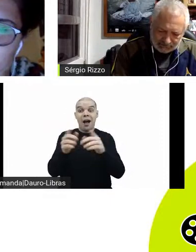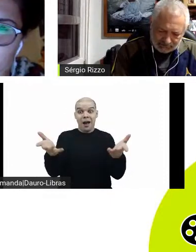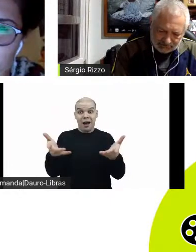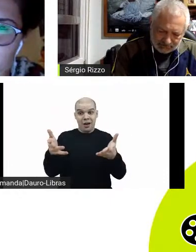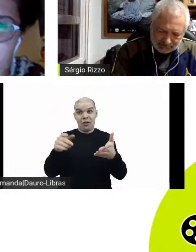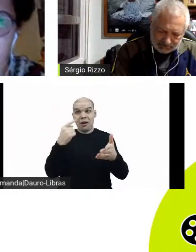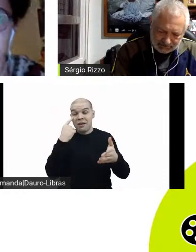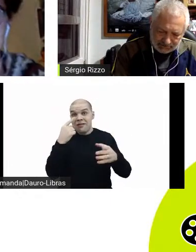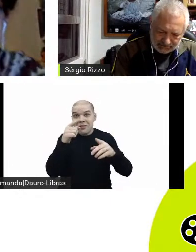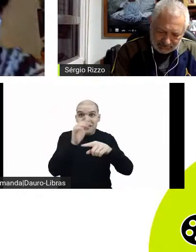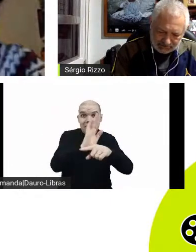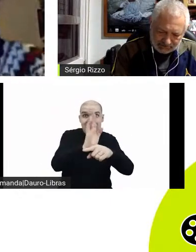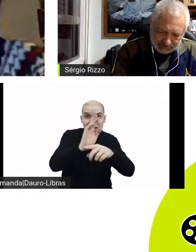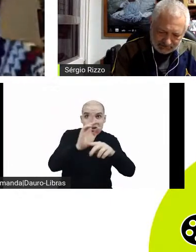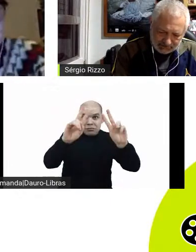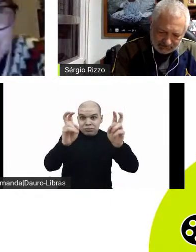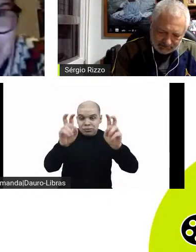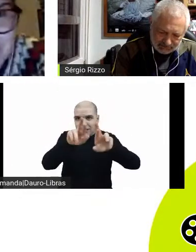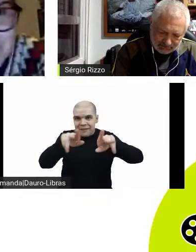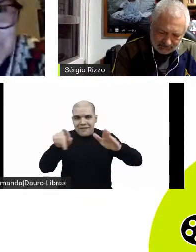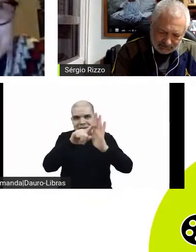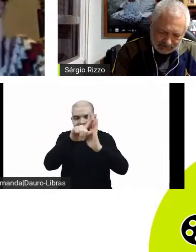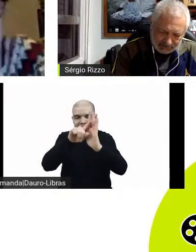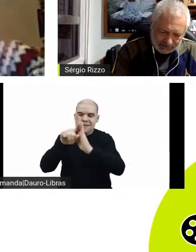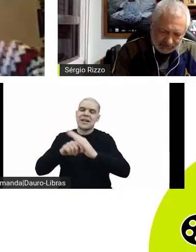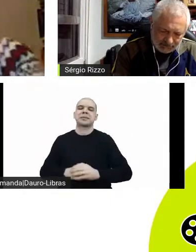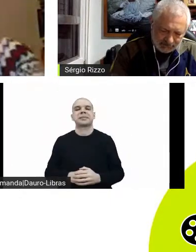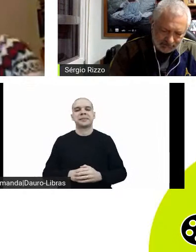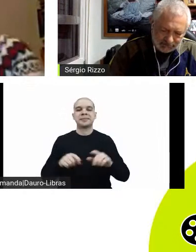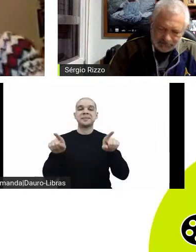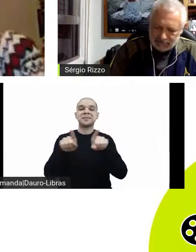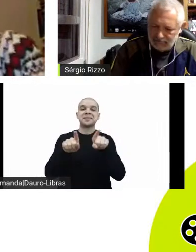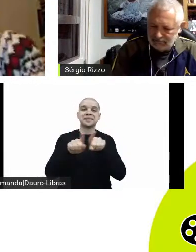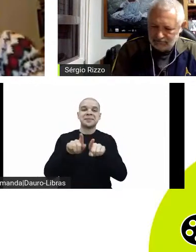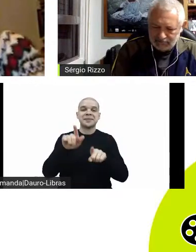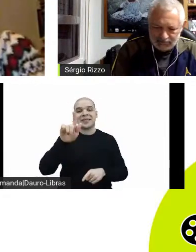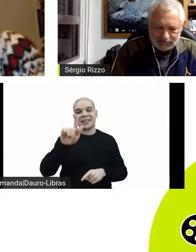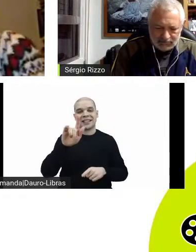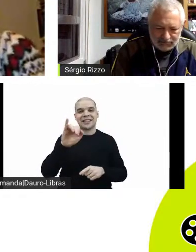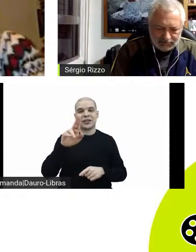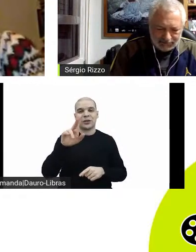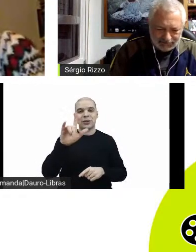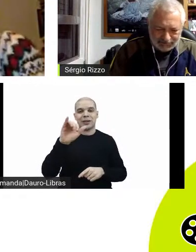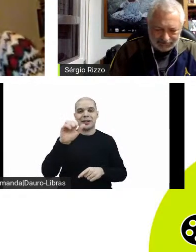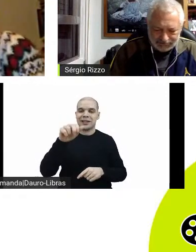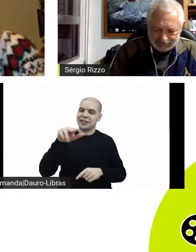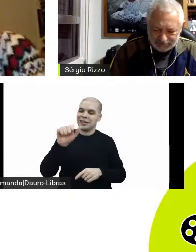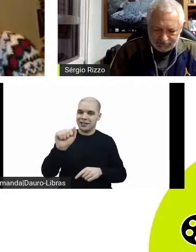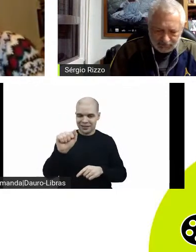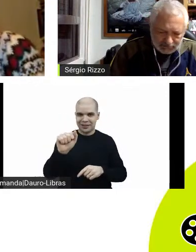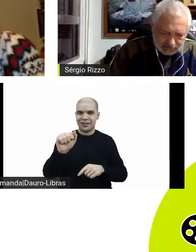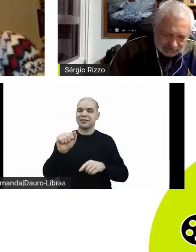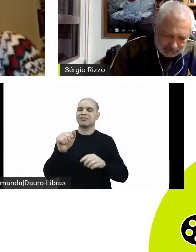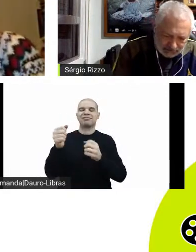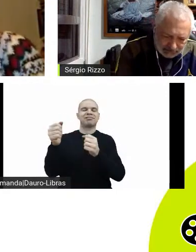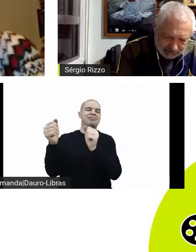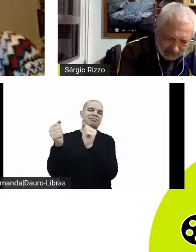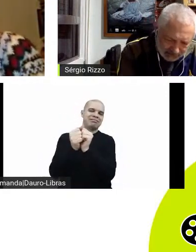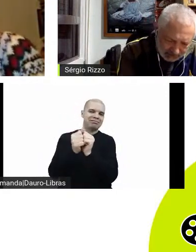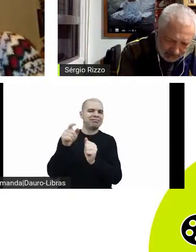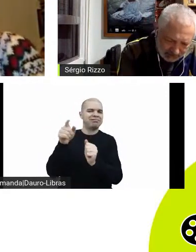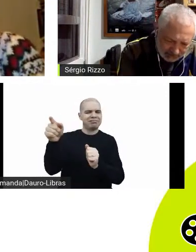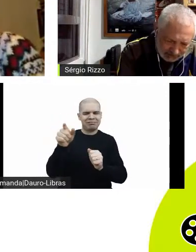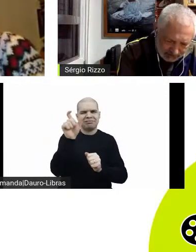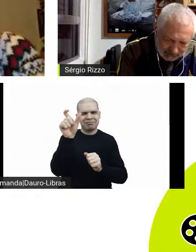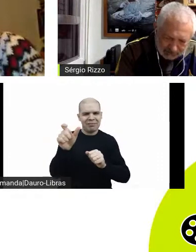mediação fica com a querida Juliana Monteiro, que vocês já conhecem, já está aqui, parcerona da gente. A Juliana, que é roteirista e